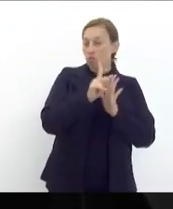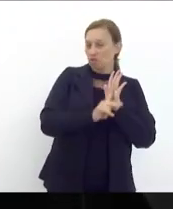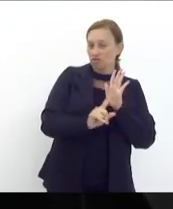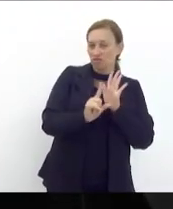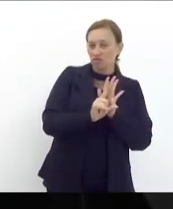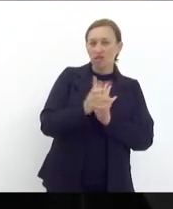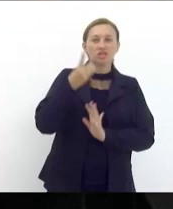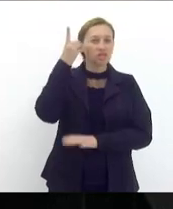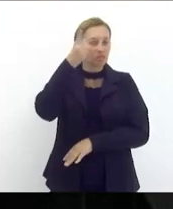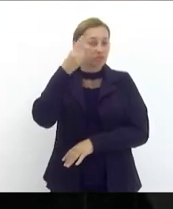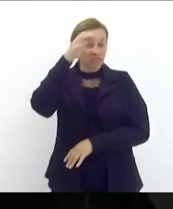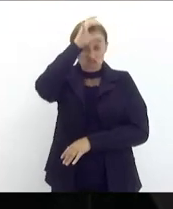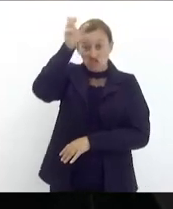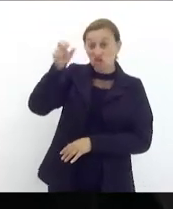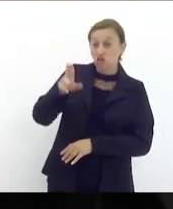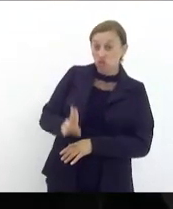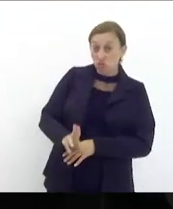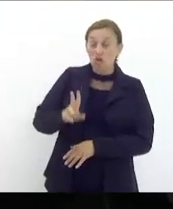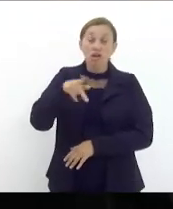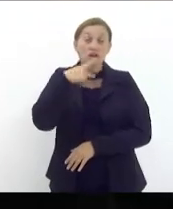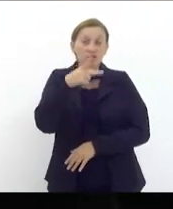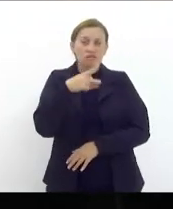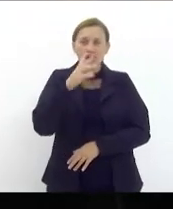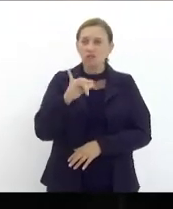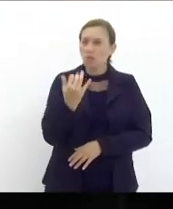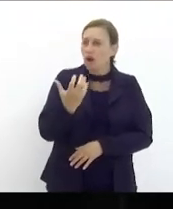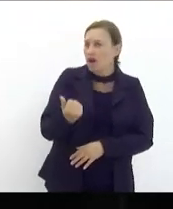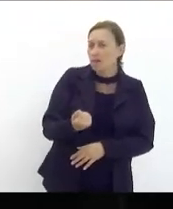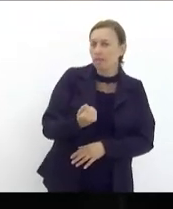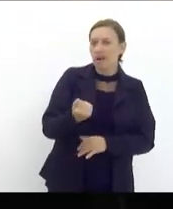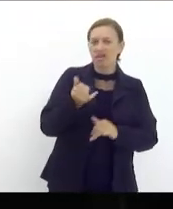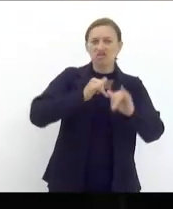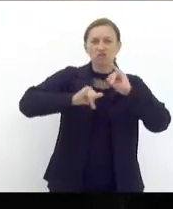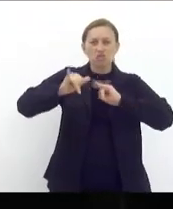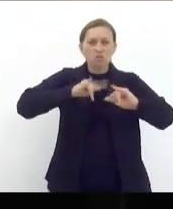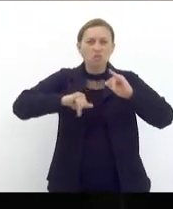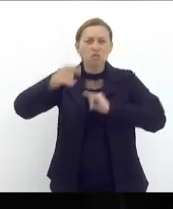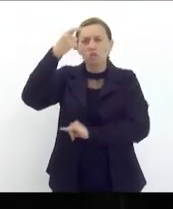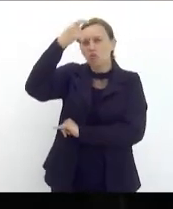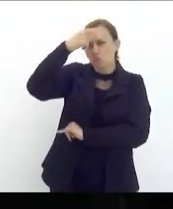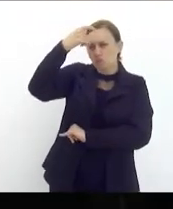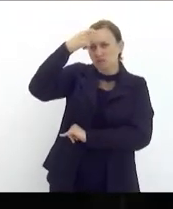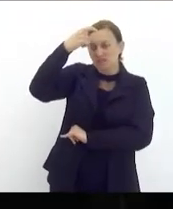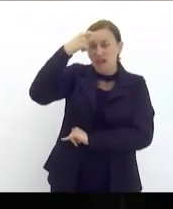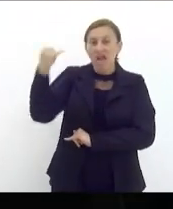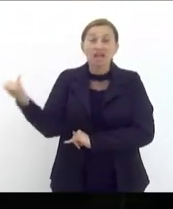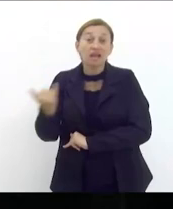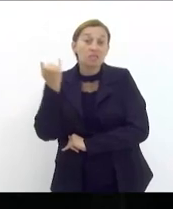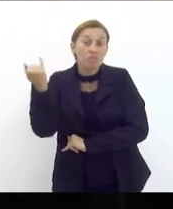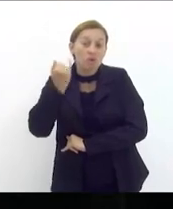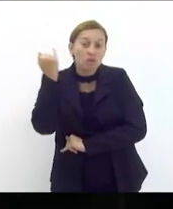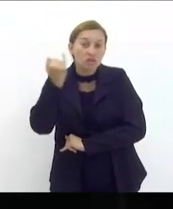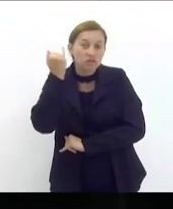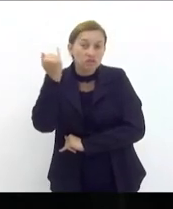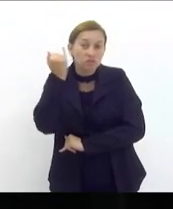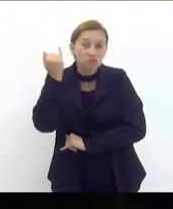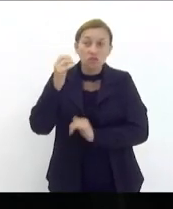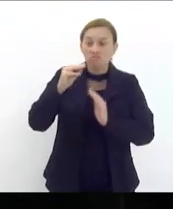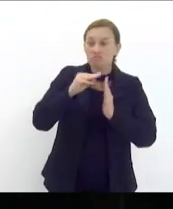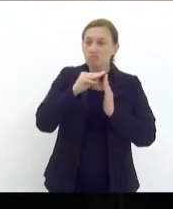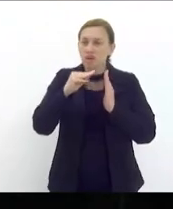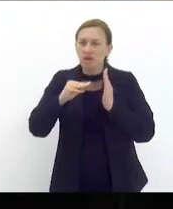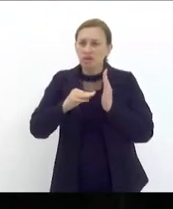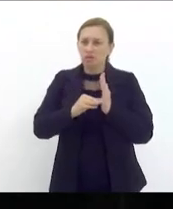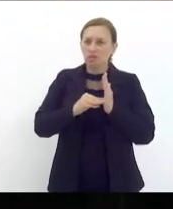lei da deputada Tia Ju, que trata de uma campanha informativa e de conscientização sobre a importância dos métodos